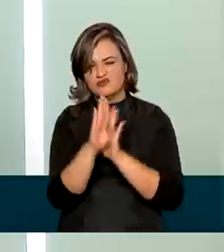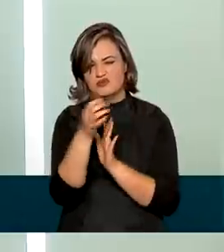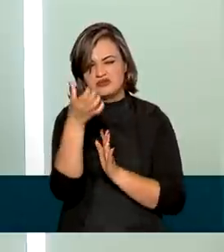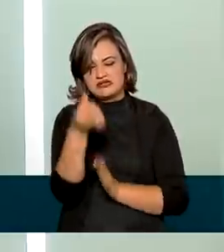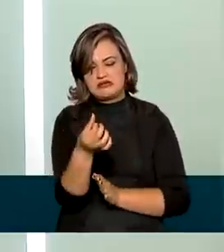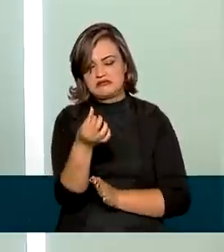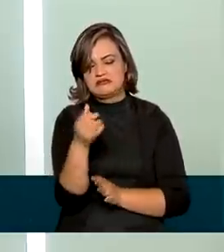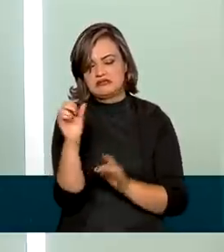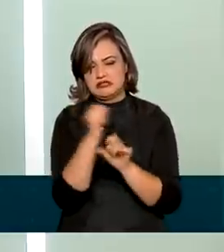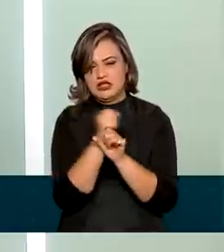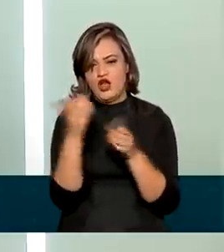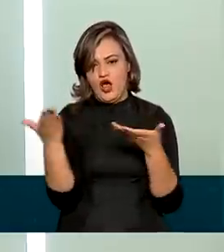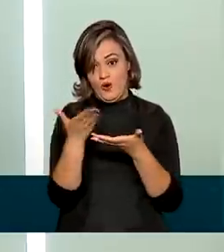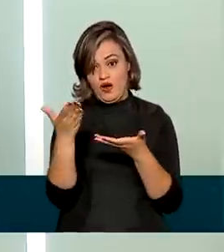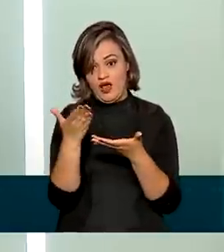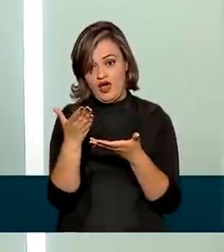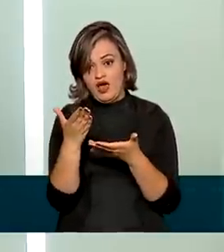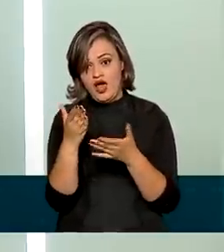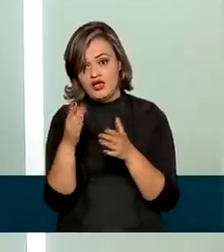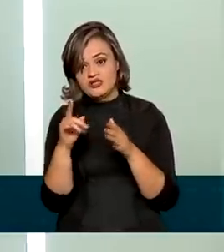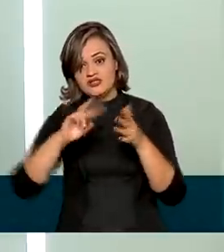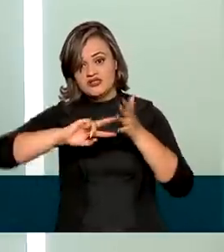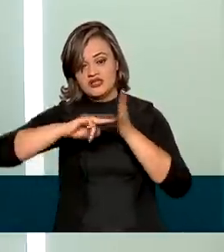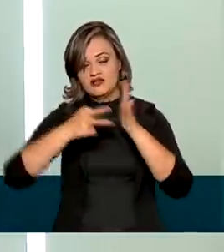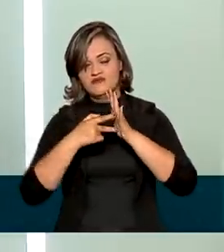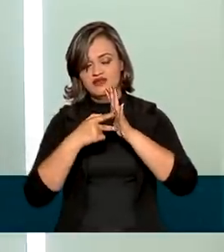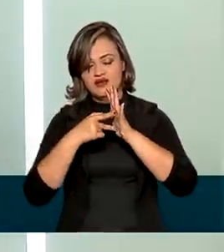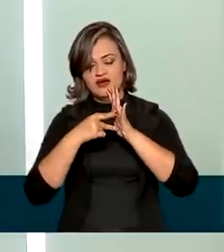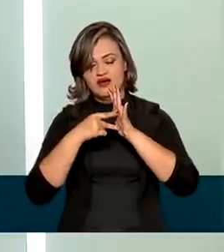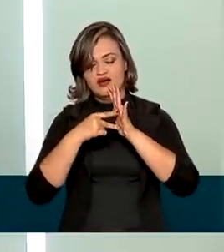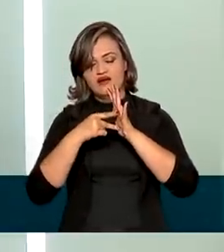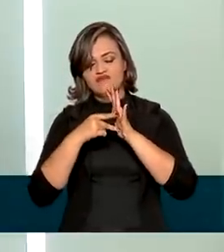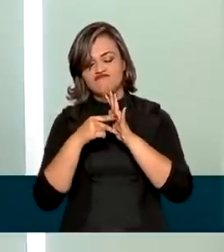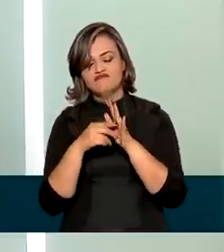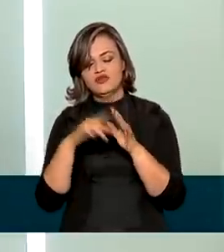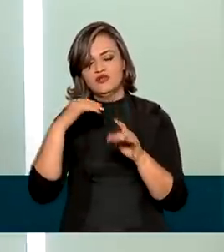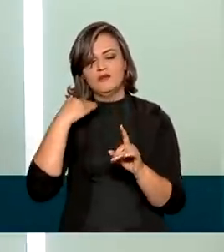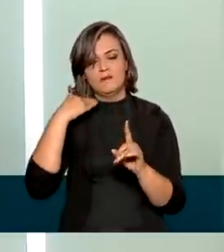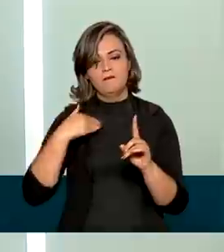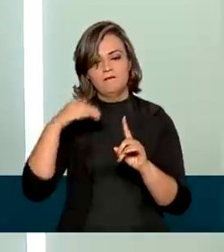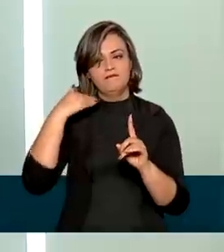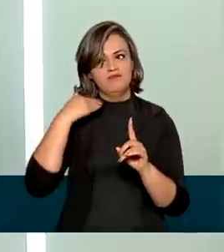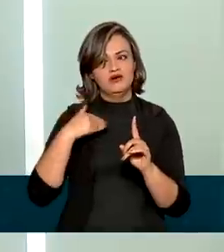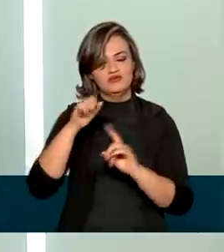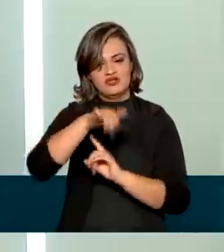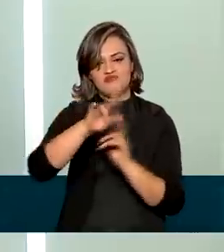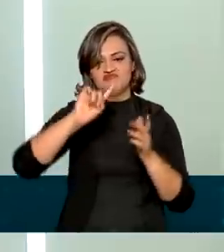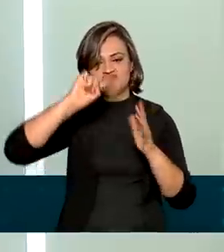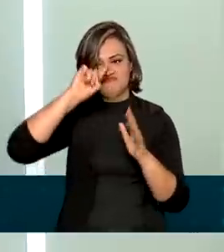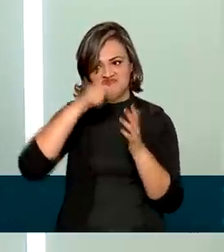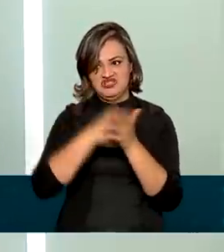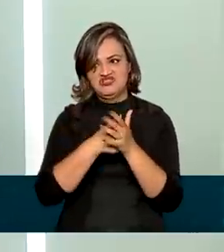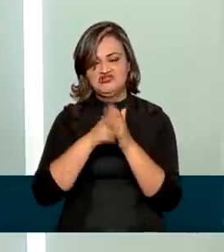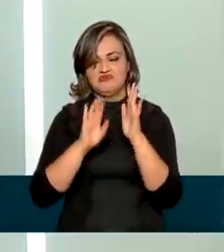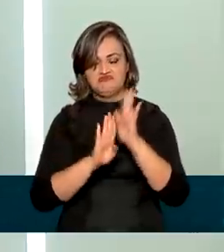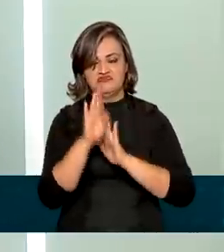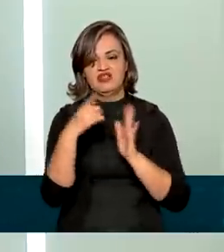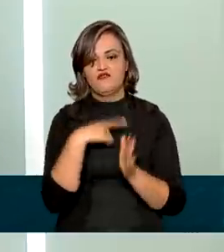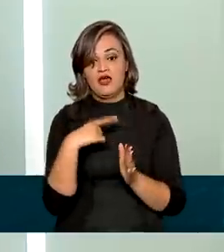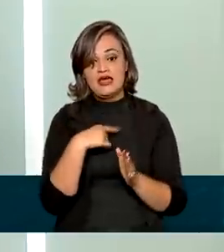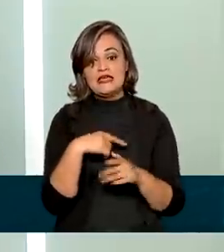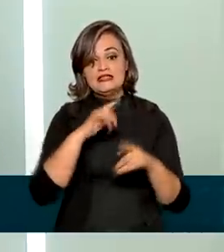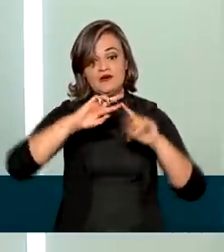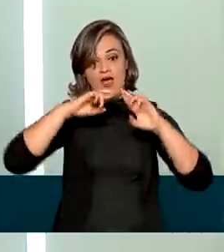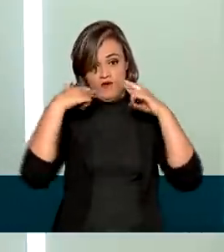para este ano. Ou seja, ultrapassando as metas estabelecidas pelo próprio Banco Central. Como consequência, a reunião do Copom,